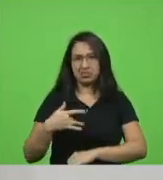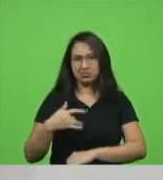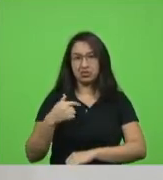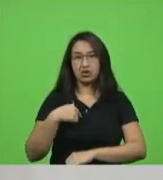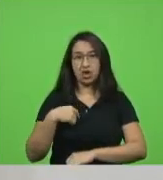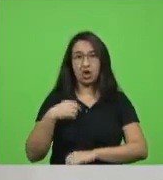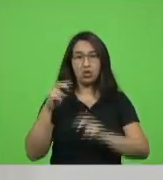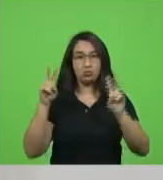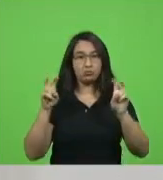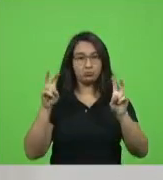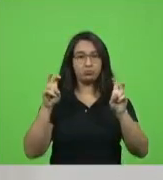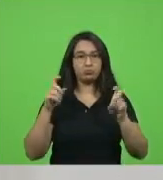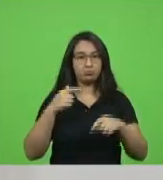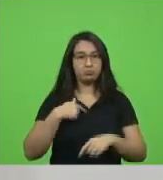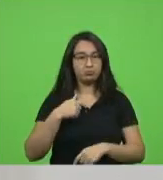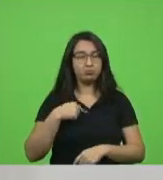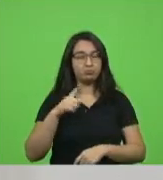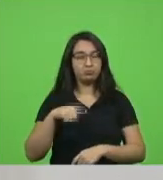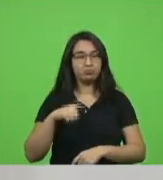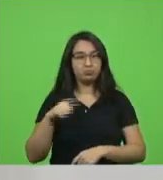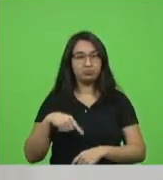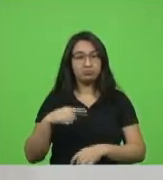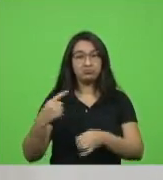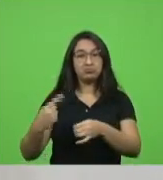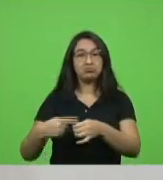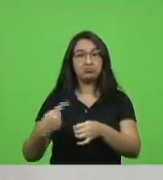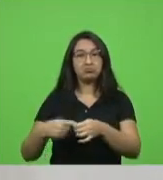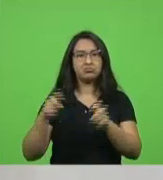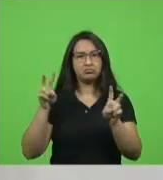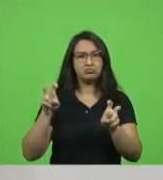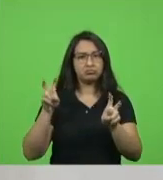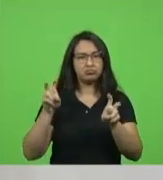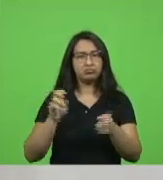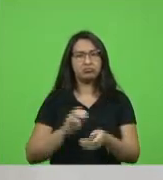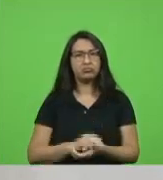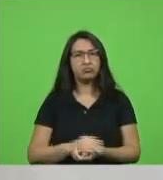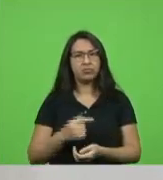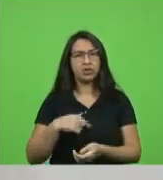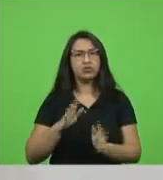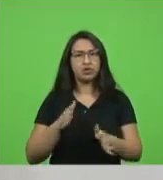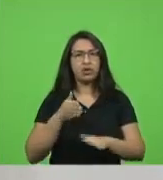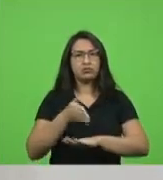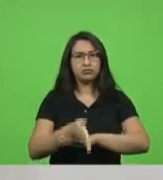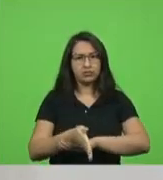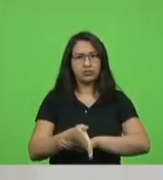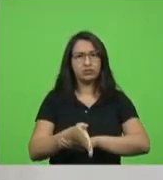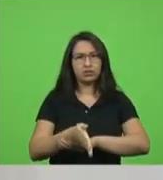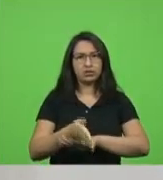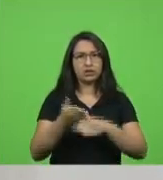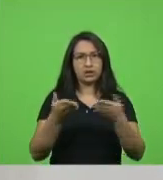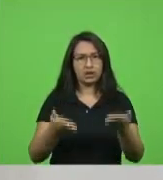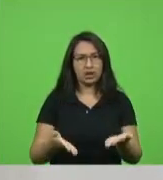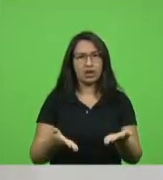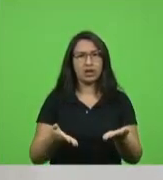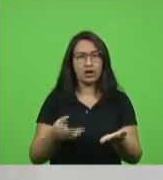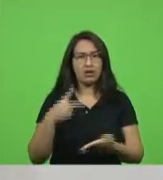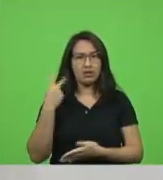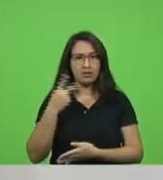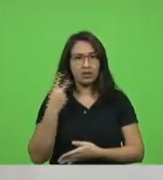pauta municipalista eu já estive na Câmara de Vereadores do meu município de origem